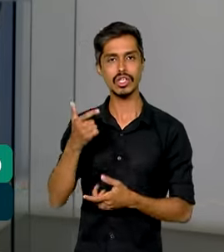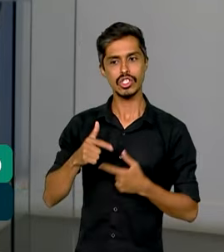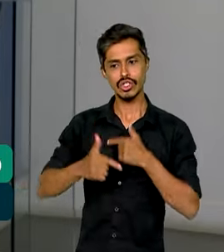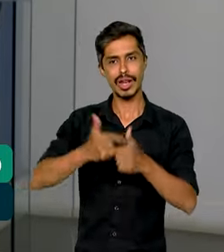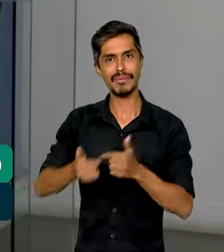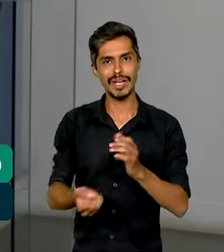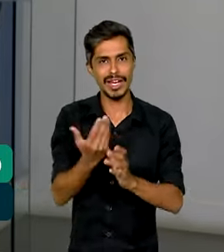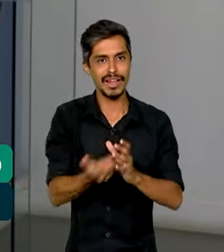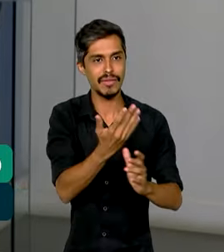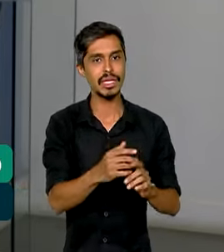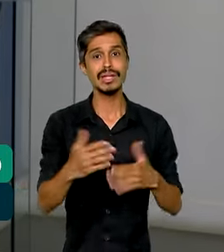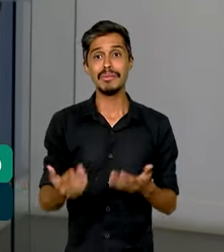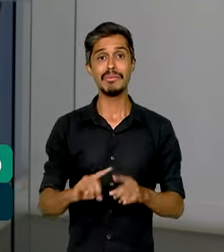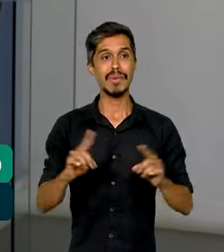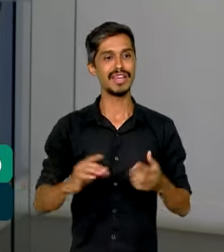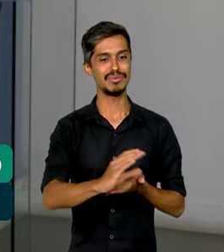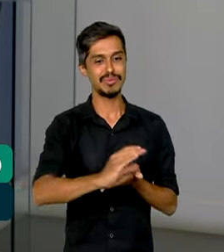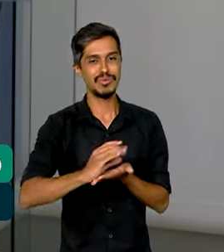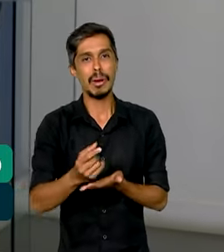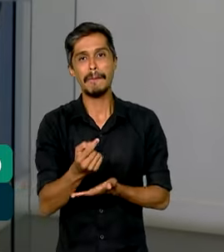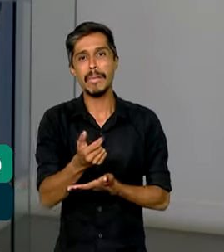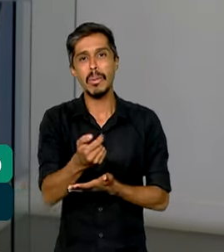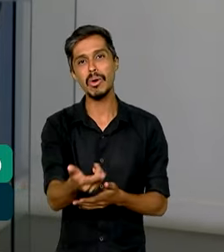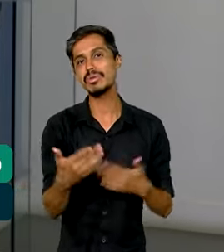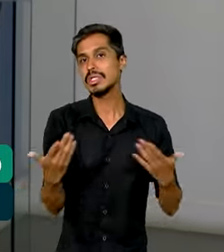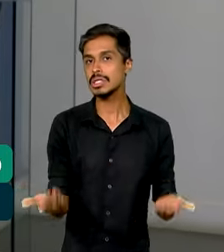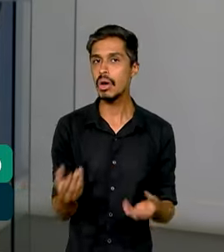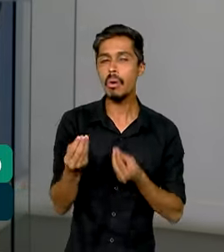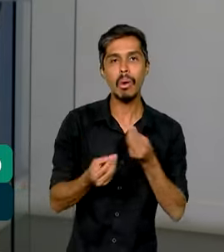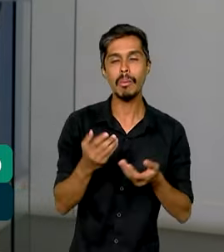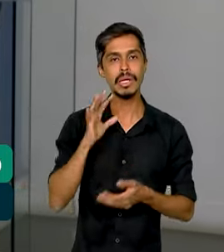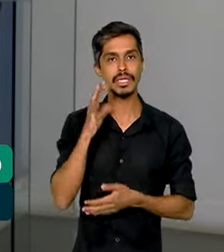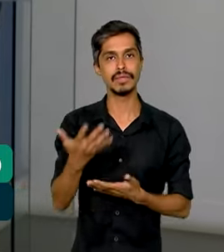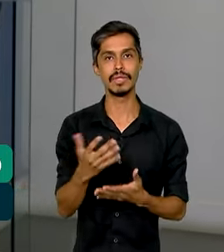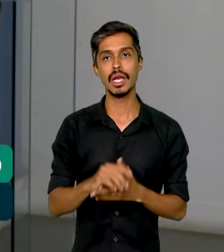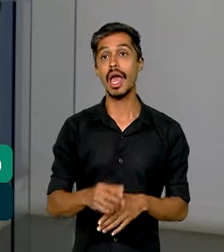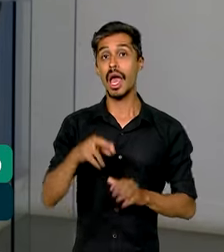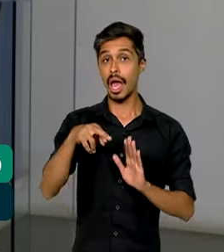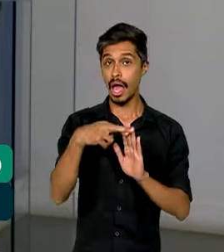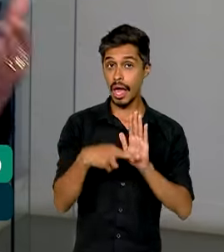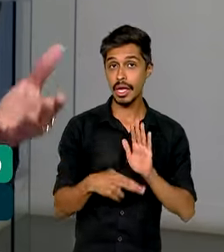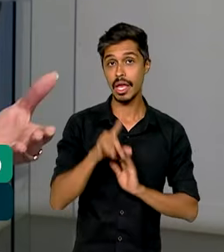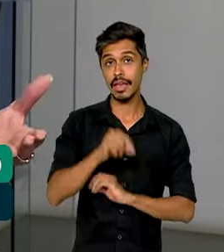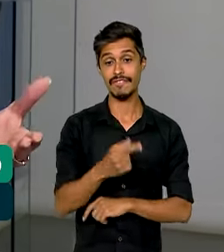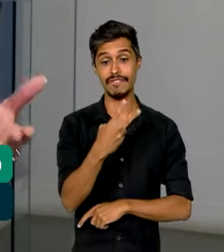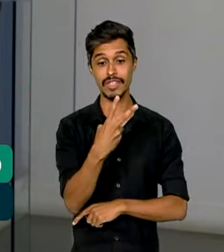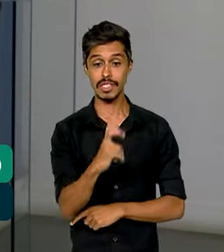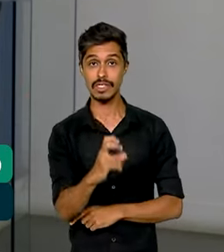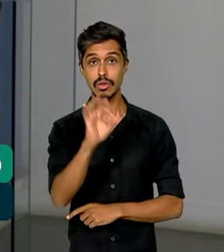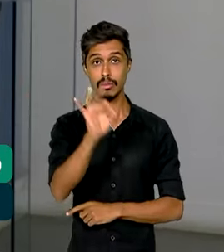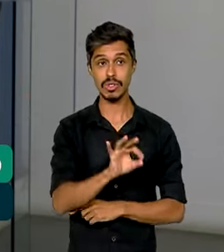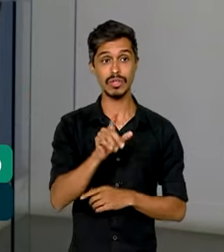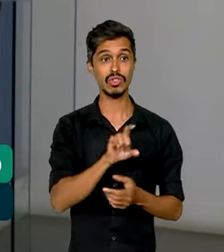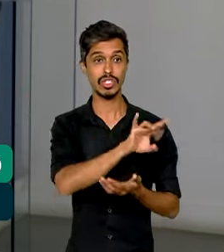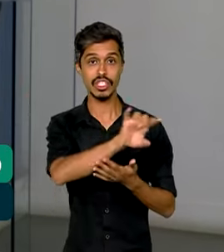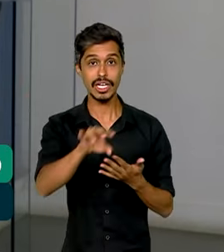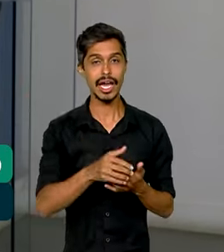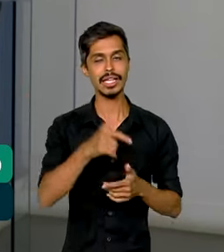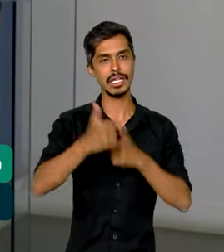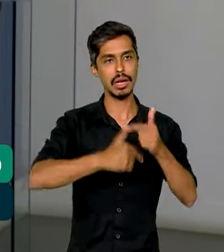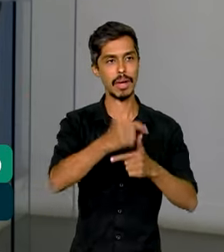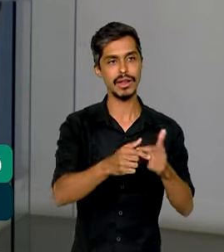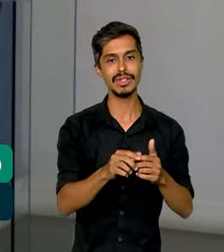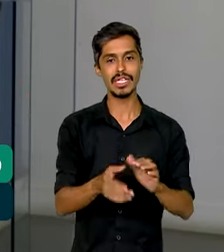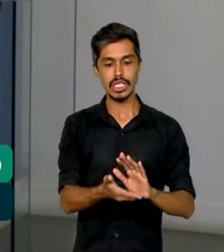alíquota menor para recolher a previdência dos trabalhadores. Então, enquanto a regra é 20% sobre o salário de cada trabalhador, com essa